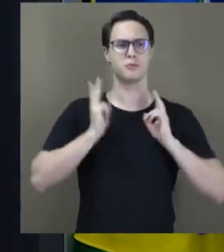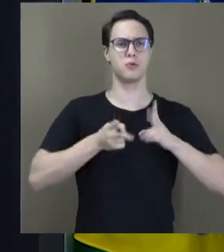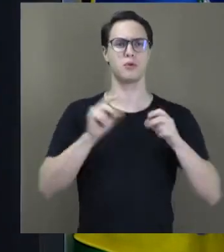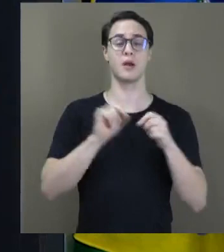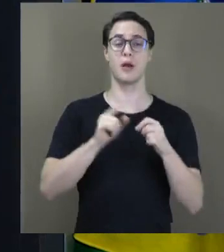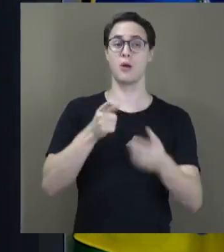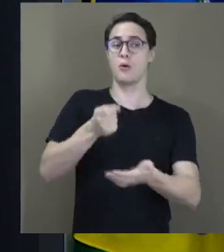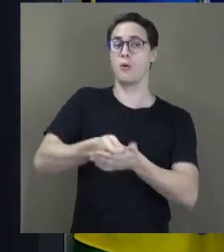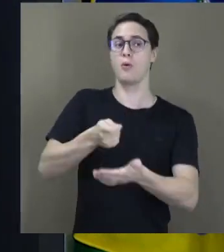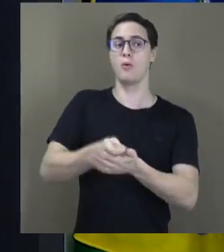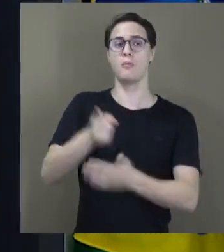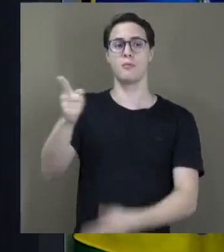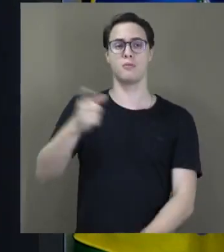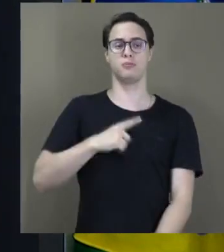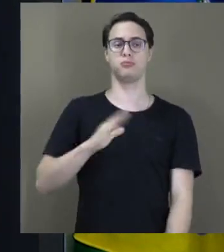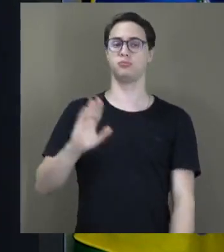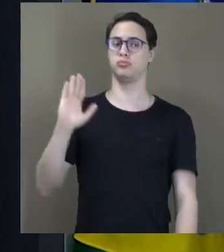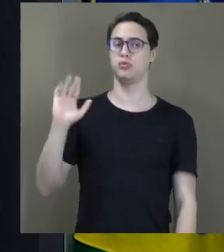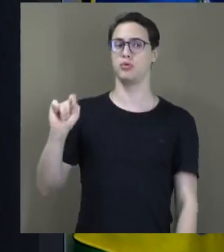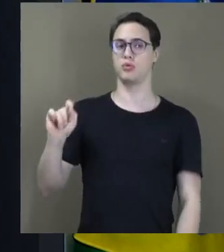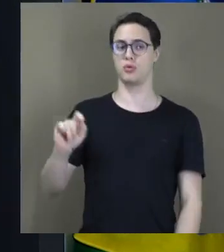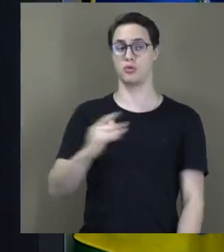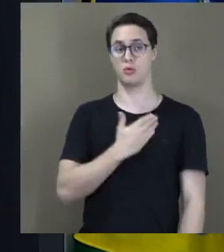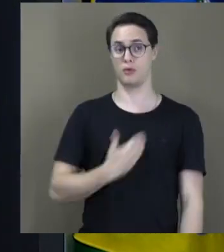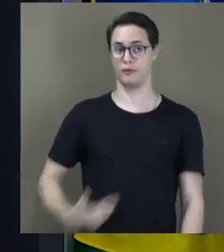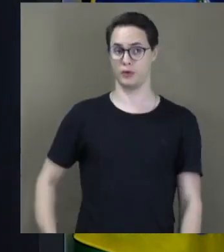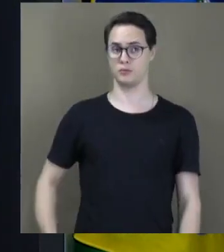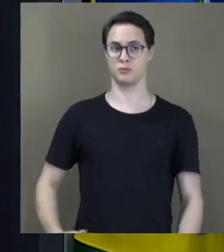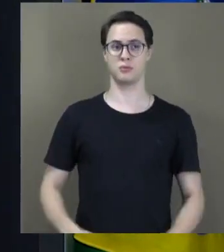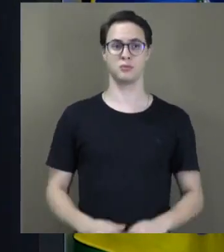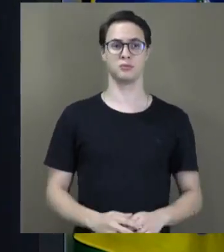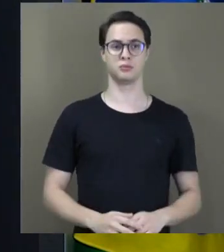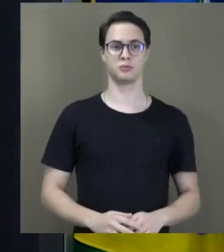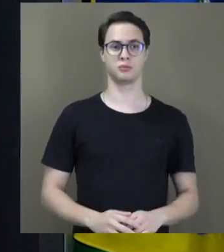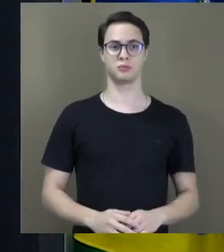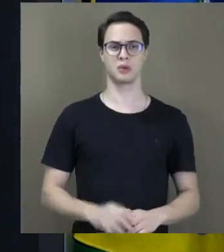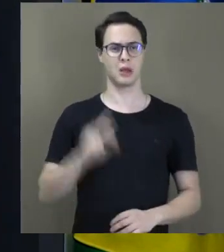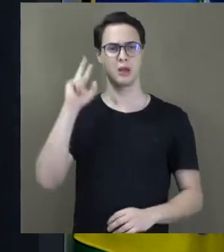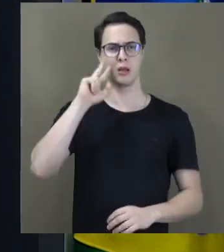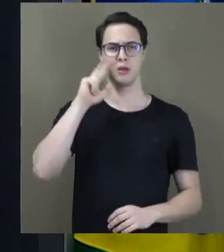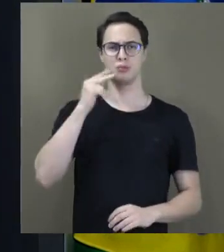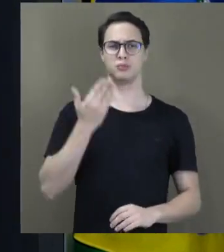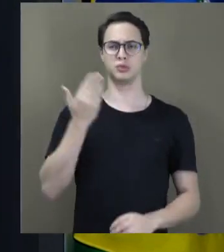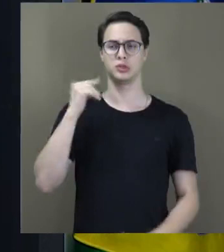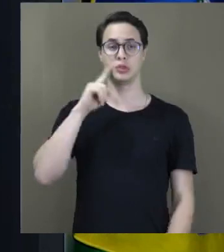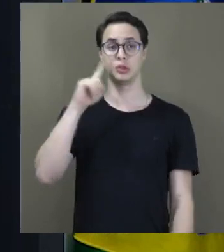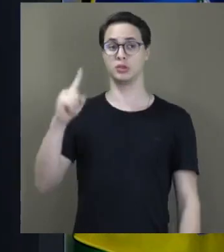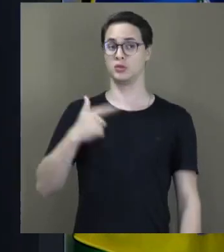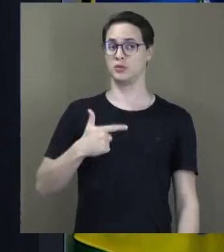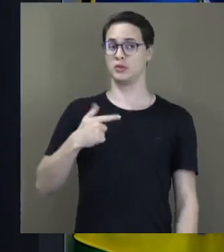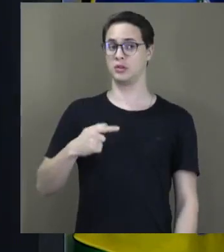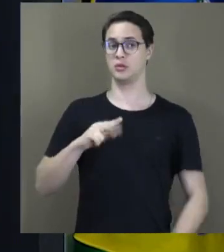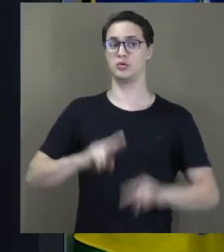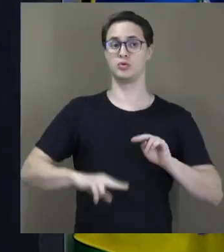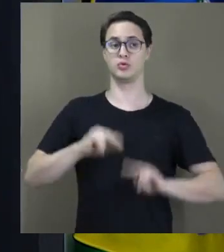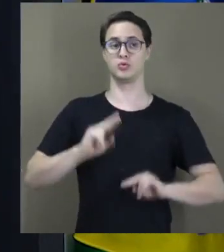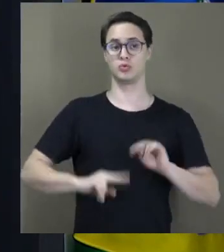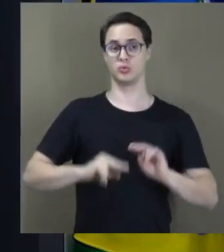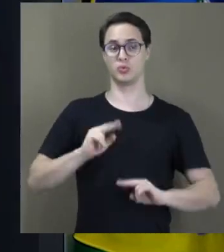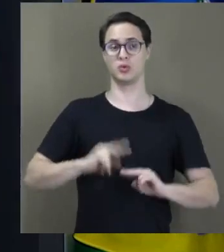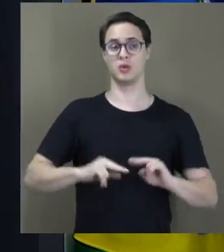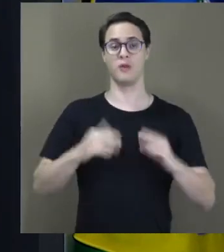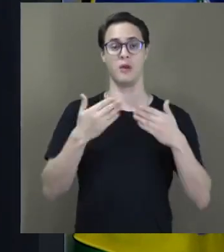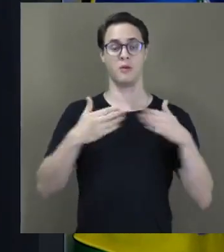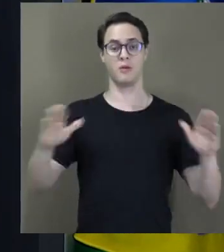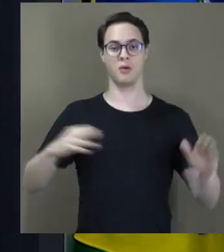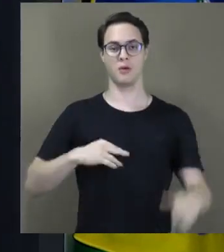a palavra emprenhada do próprio governo. Recordo que, no dia 27 de junho, durante o lançamento do